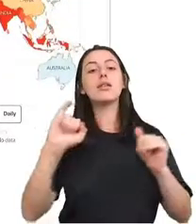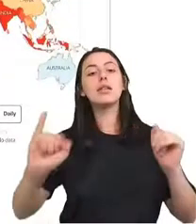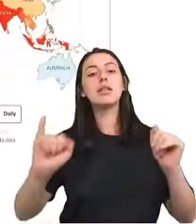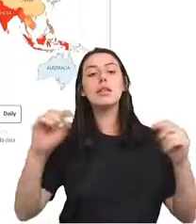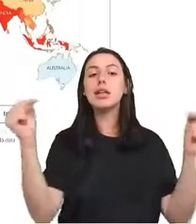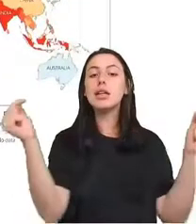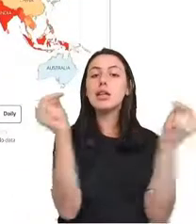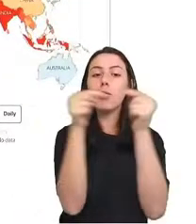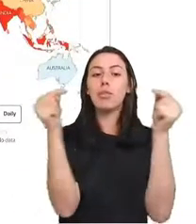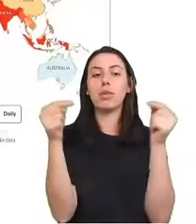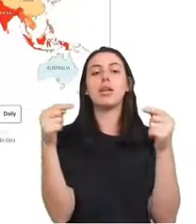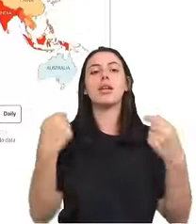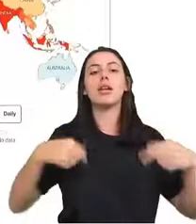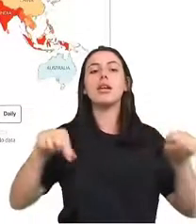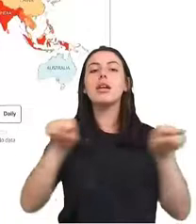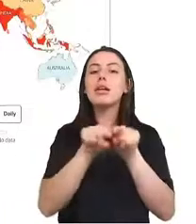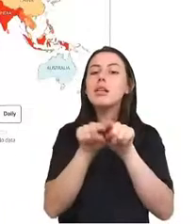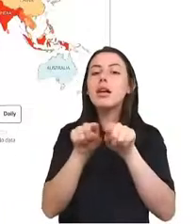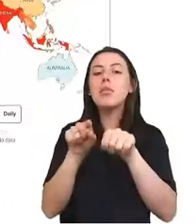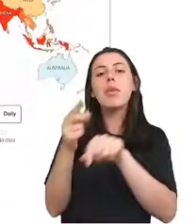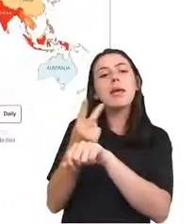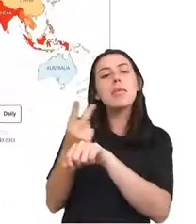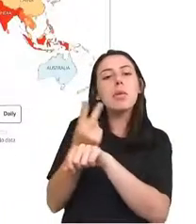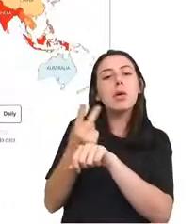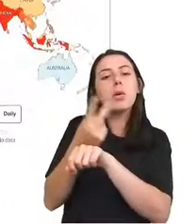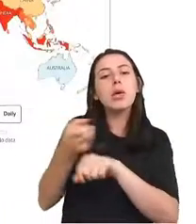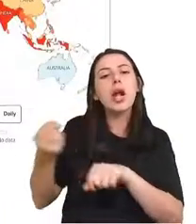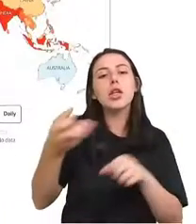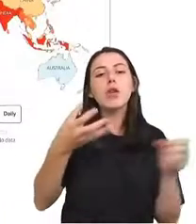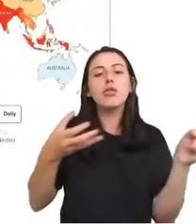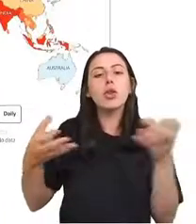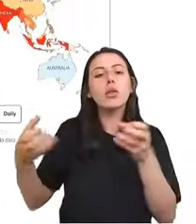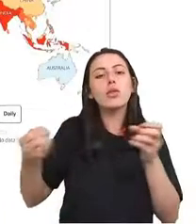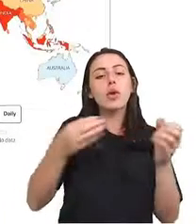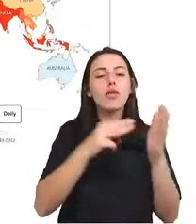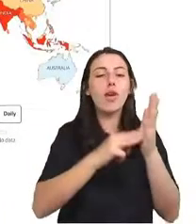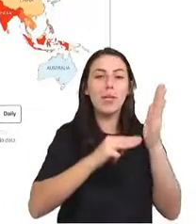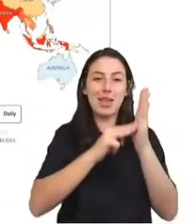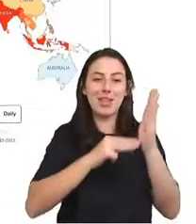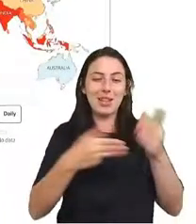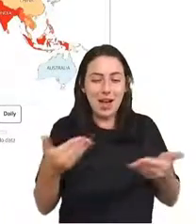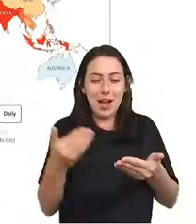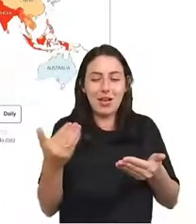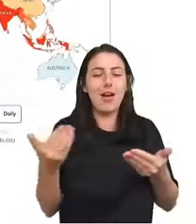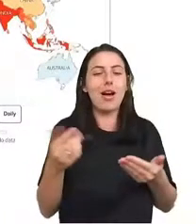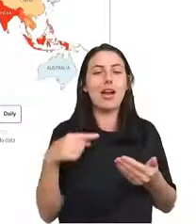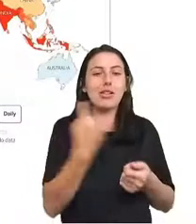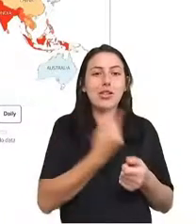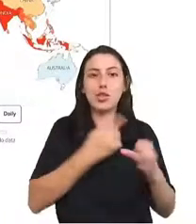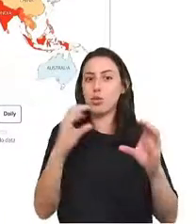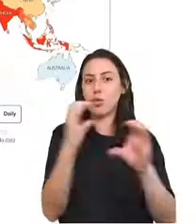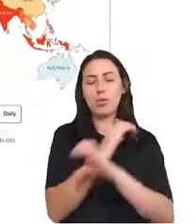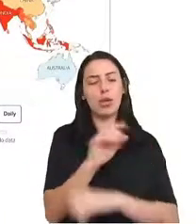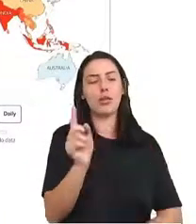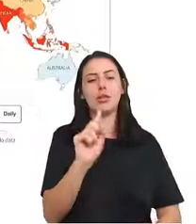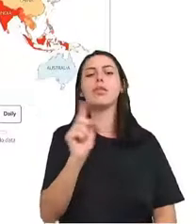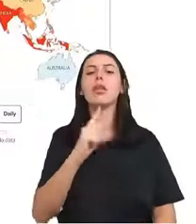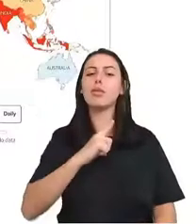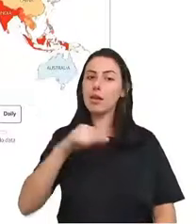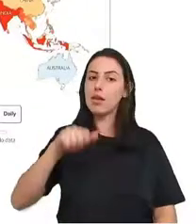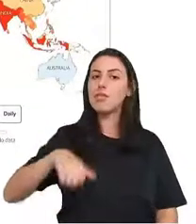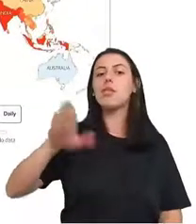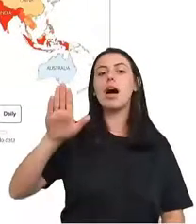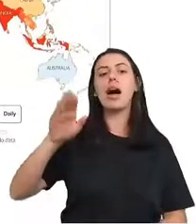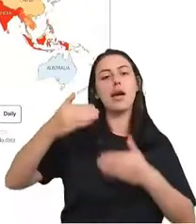métodos. E ainda acho que estamos começando só a raspar a superfície do que esses métodos são capazes. Devemos ser